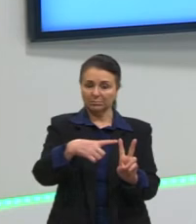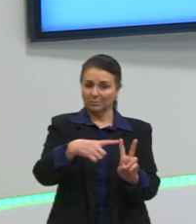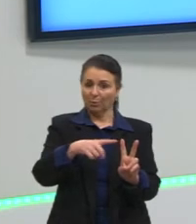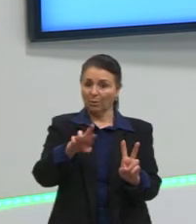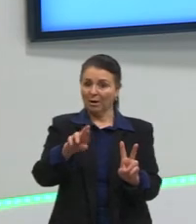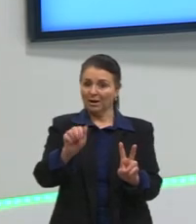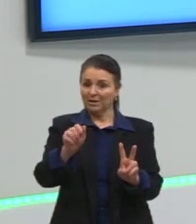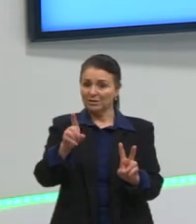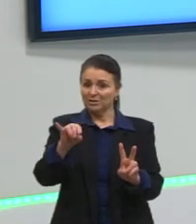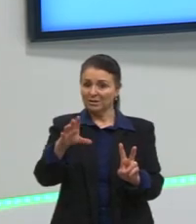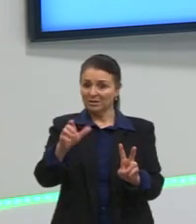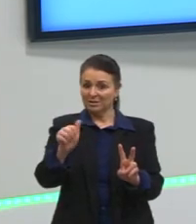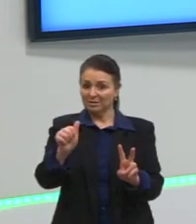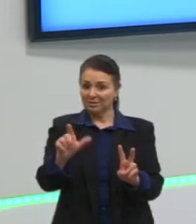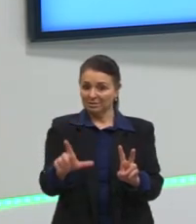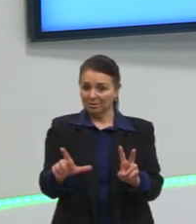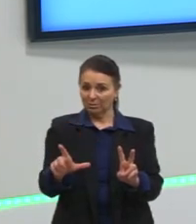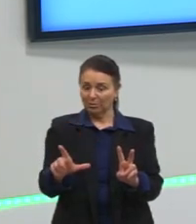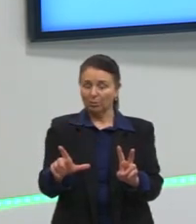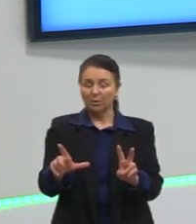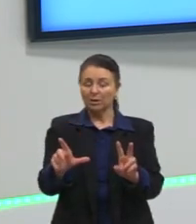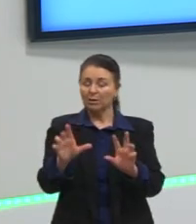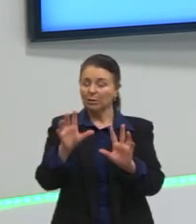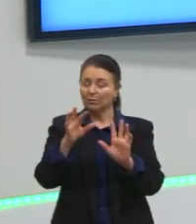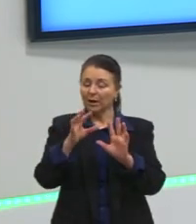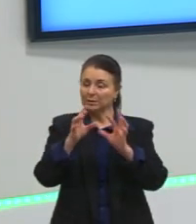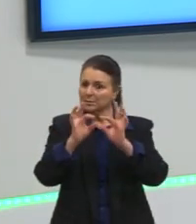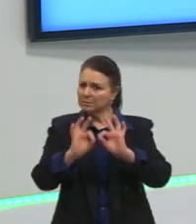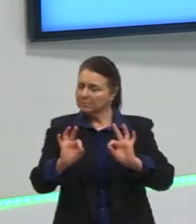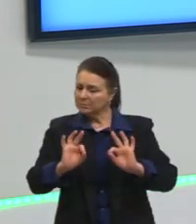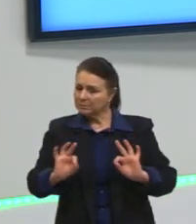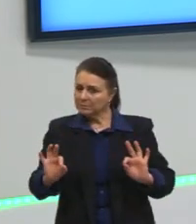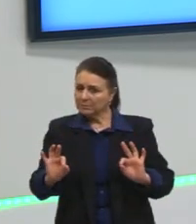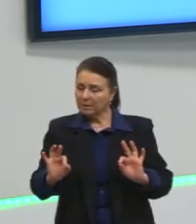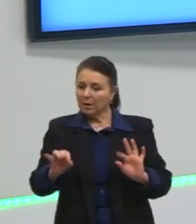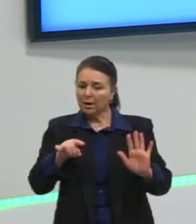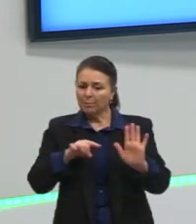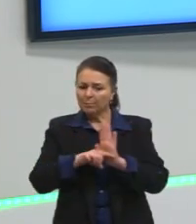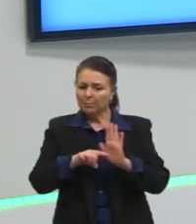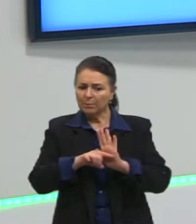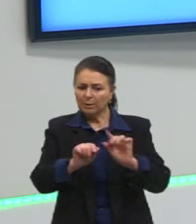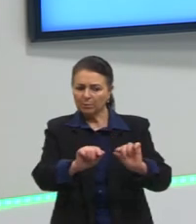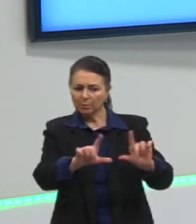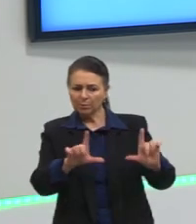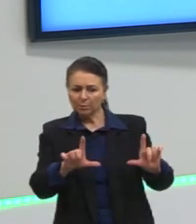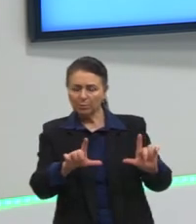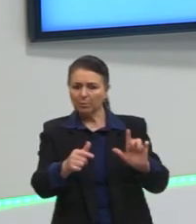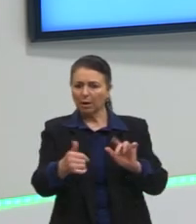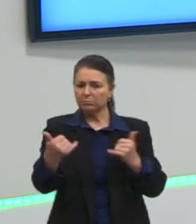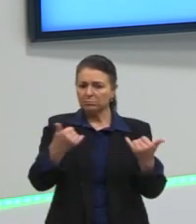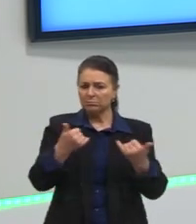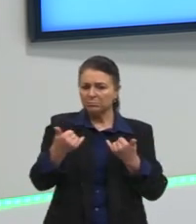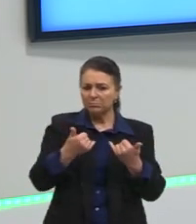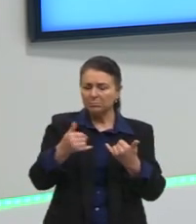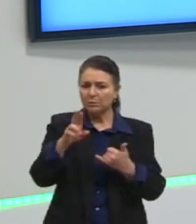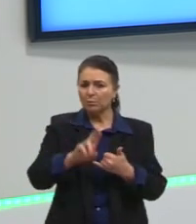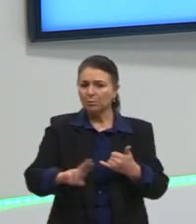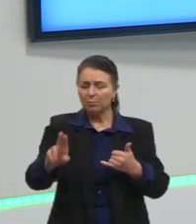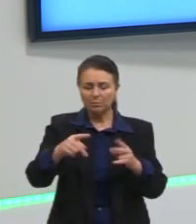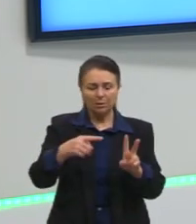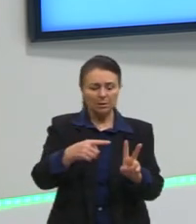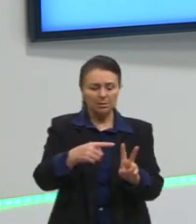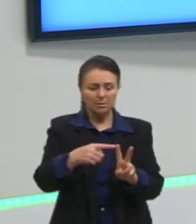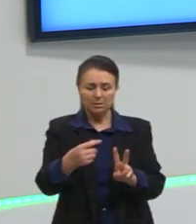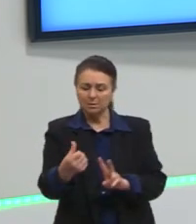deixar ele no formato mais simplificado possível, ou o enunciado vai nos trazer alguma informação, utilize raiz de